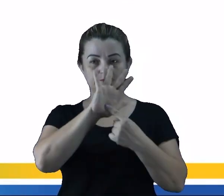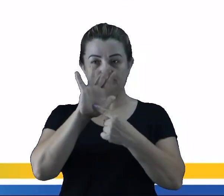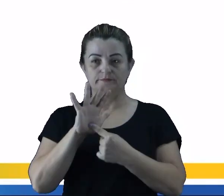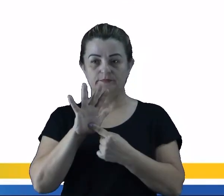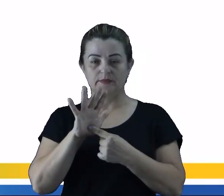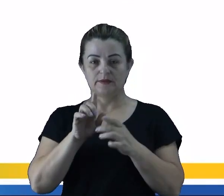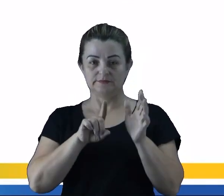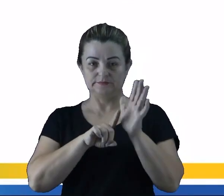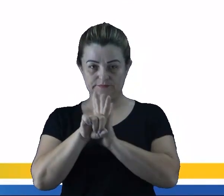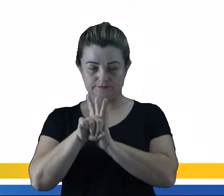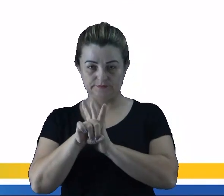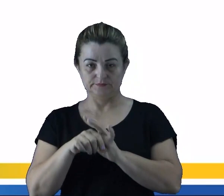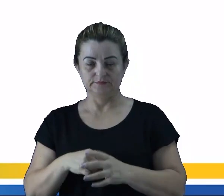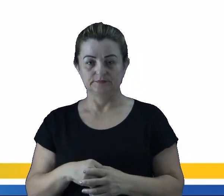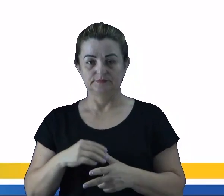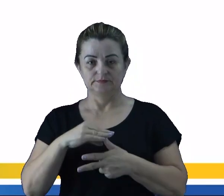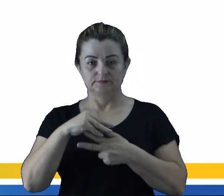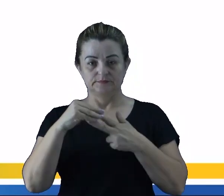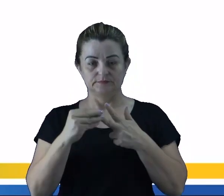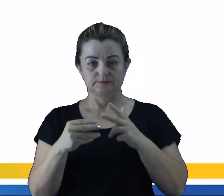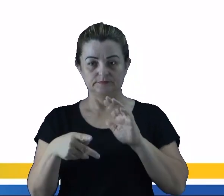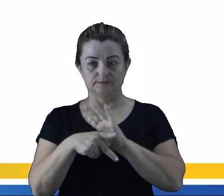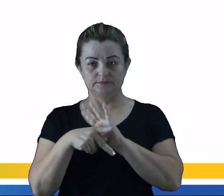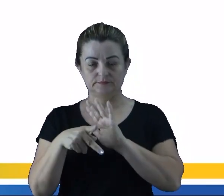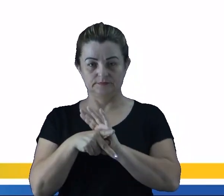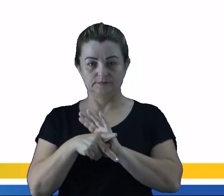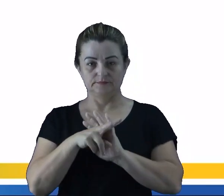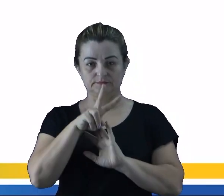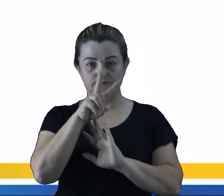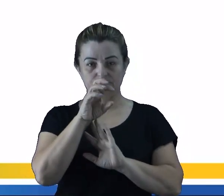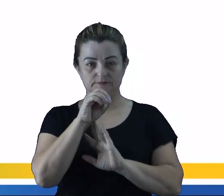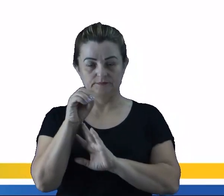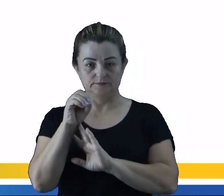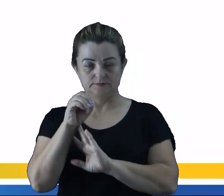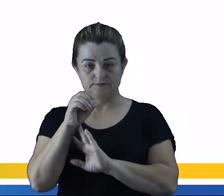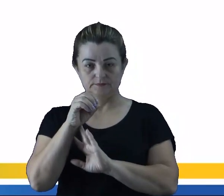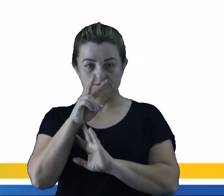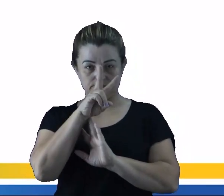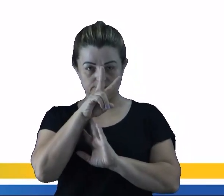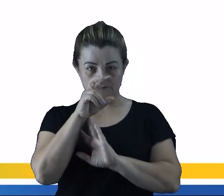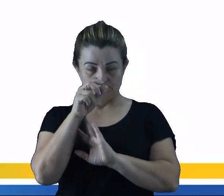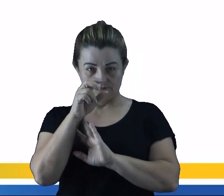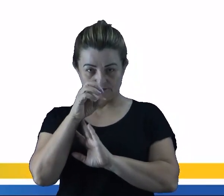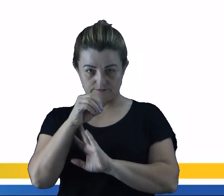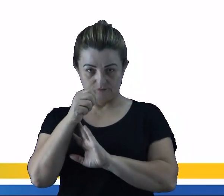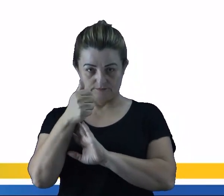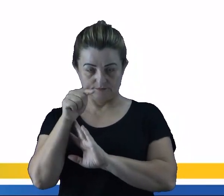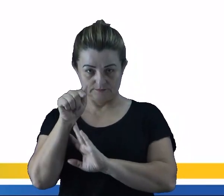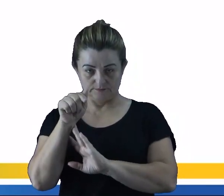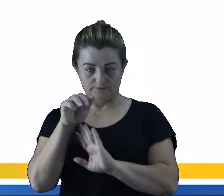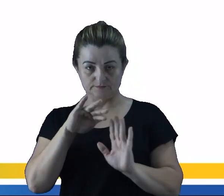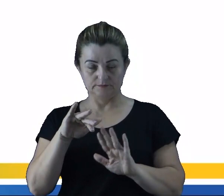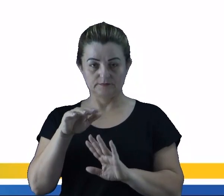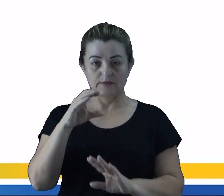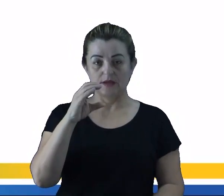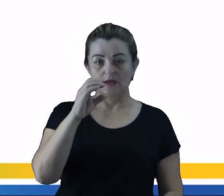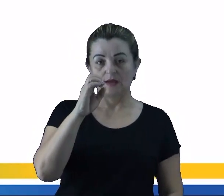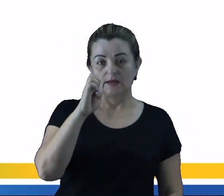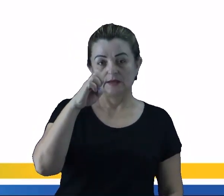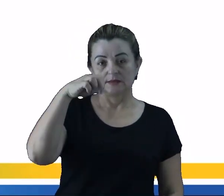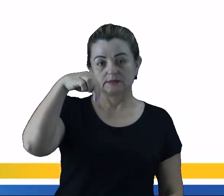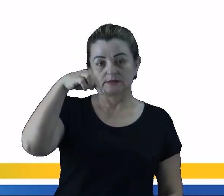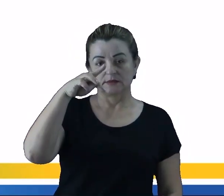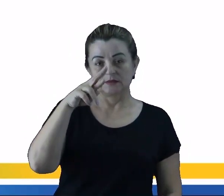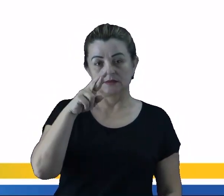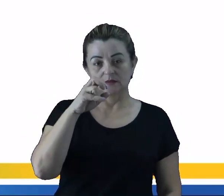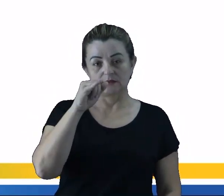para as questões do Enem. Então, essa questão caiu lá no Enem de 2017 e fala. As centrífugas são equipamentos utilizados em